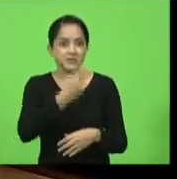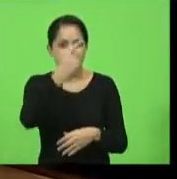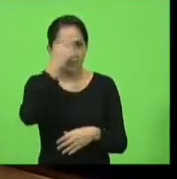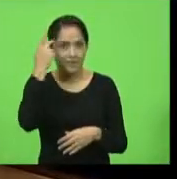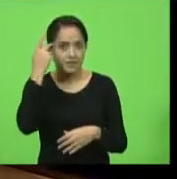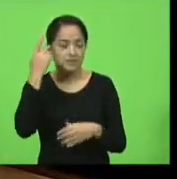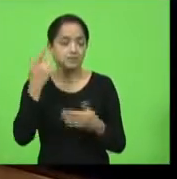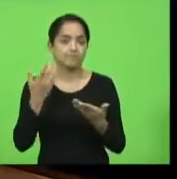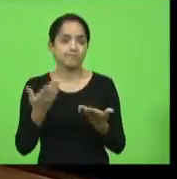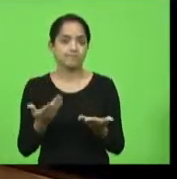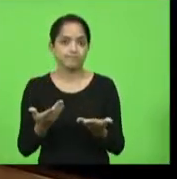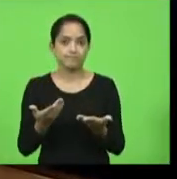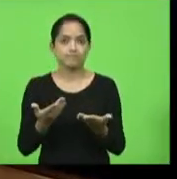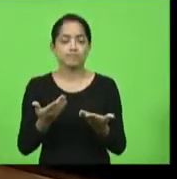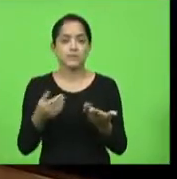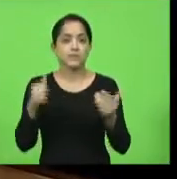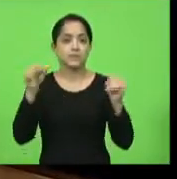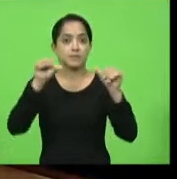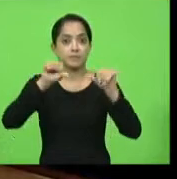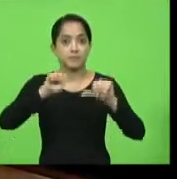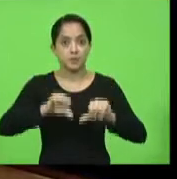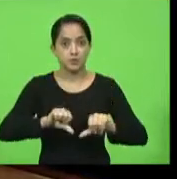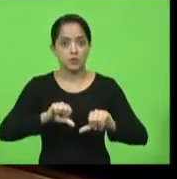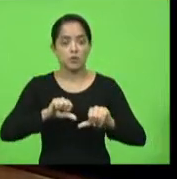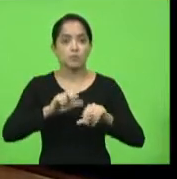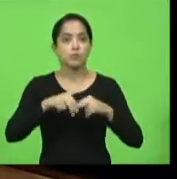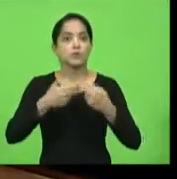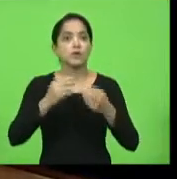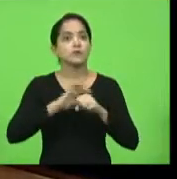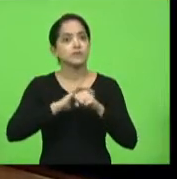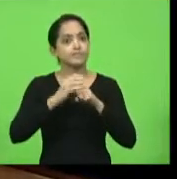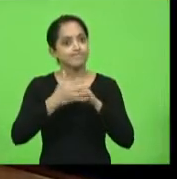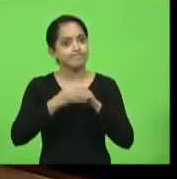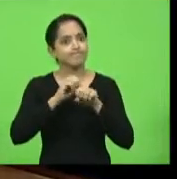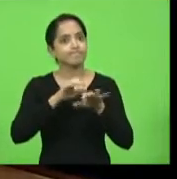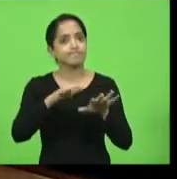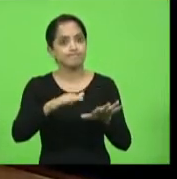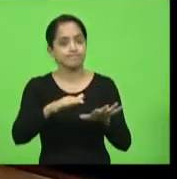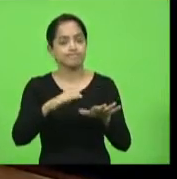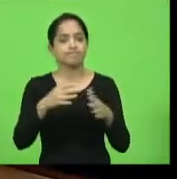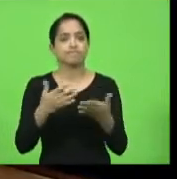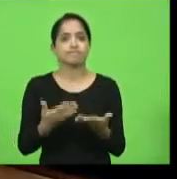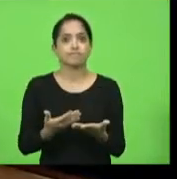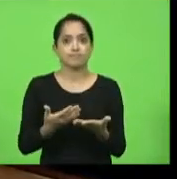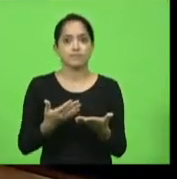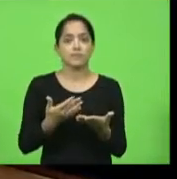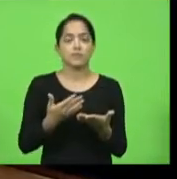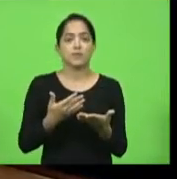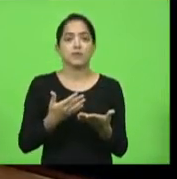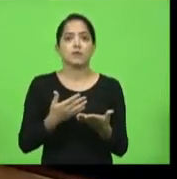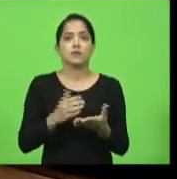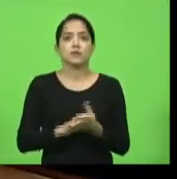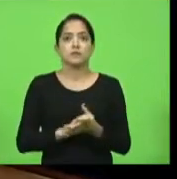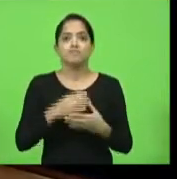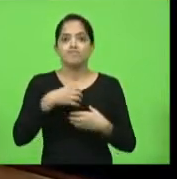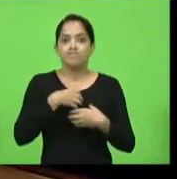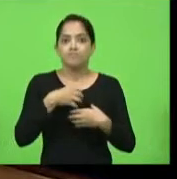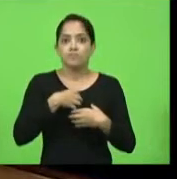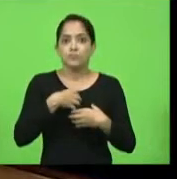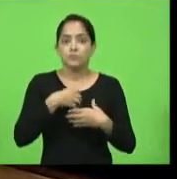firmemente pelo Covid-19. A nossa solidariedade, nosso reconhecimento, a população e aos